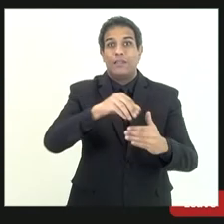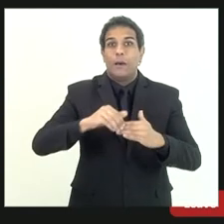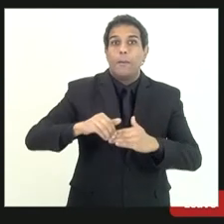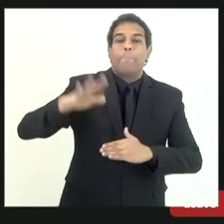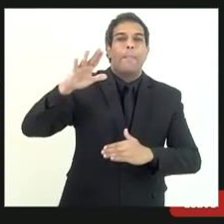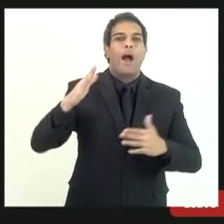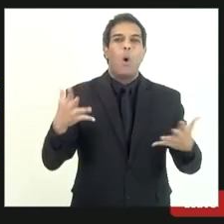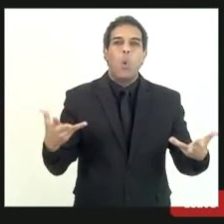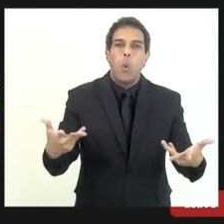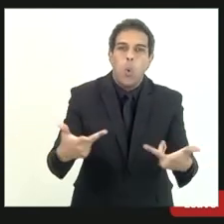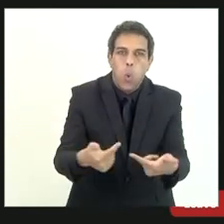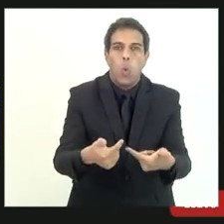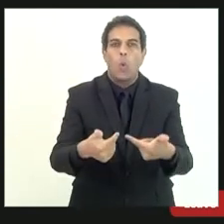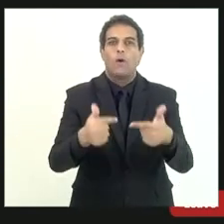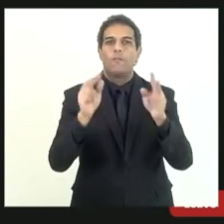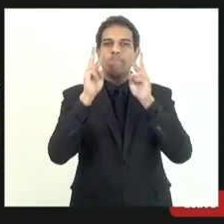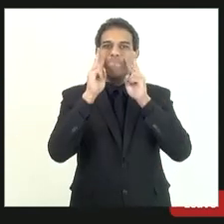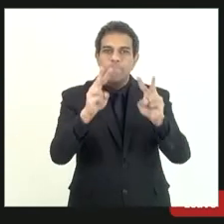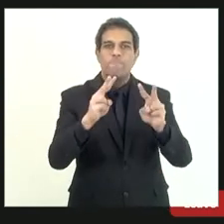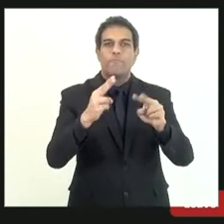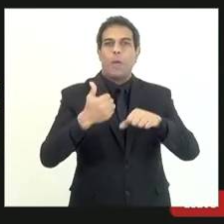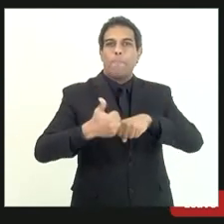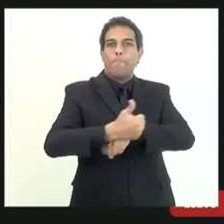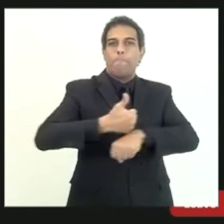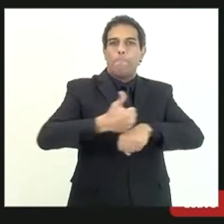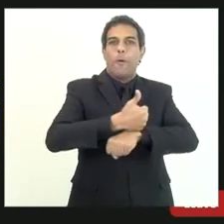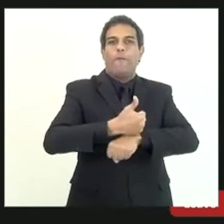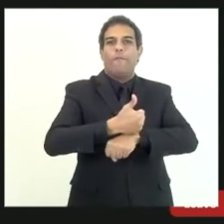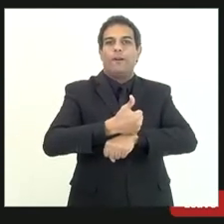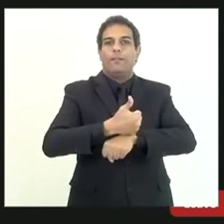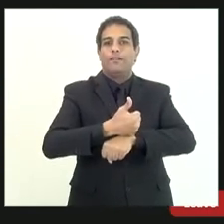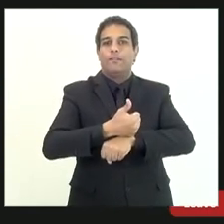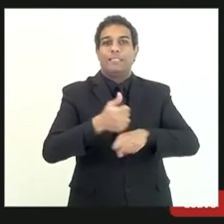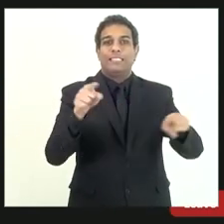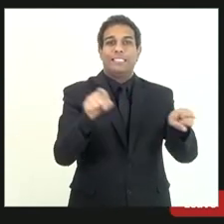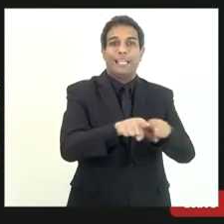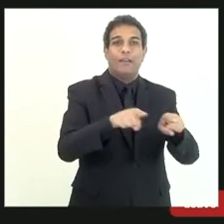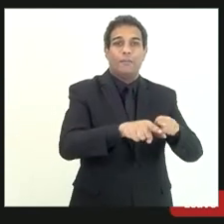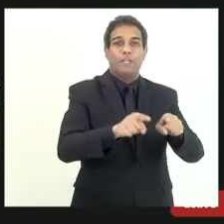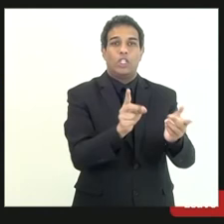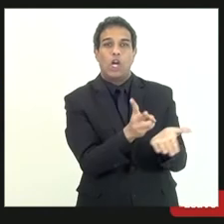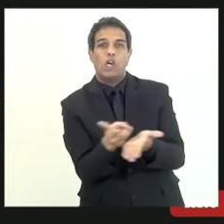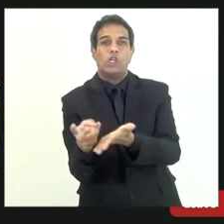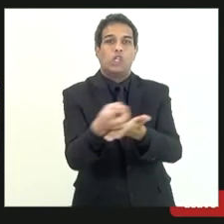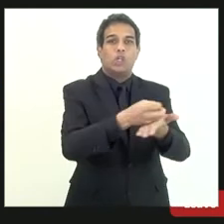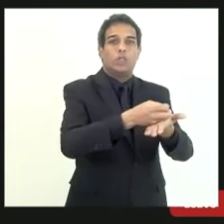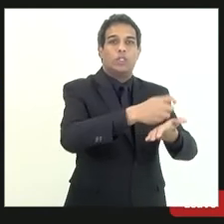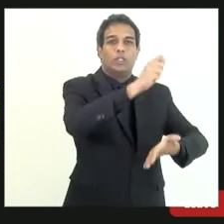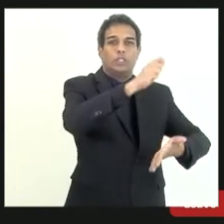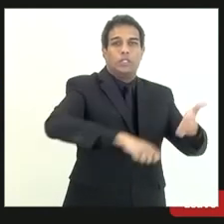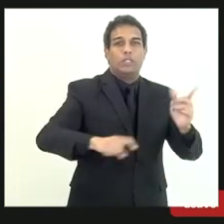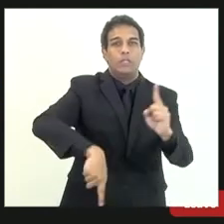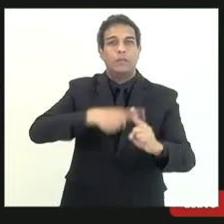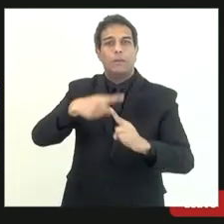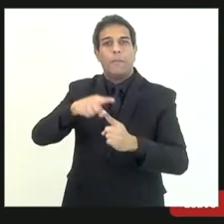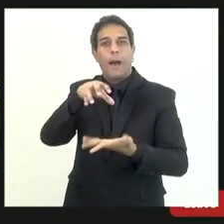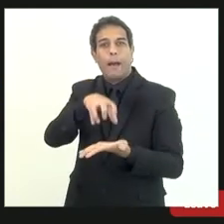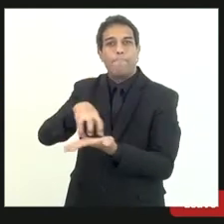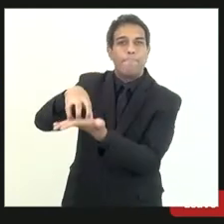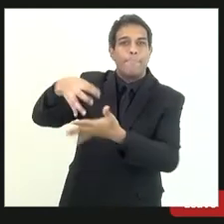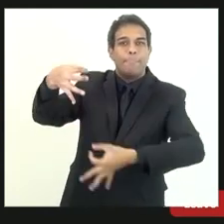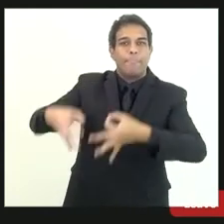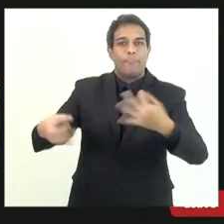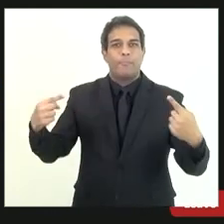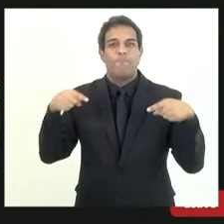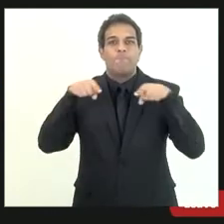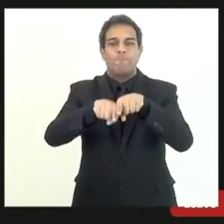eficiente for a ponta da procuradoria e a ponta da vara de execução fiscal o resultado com certeza